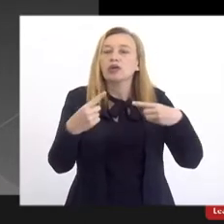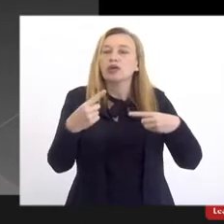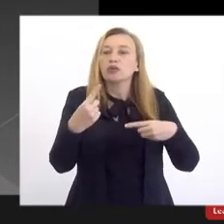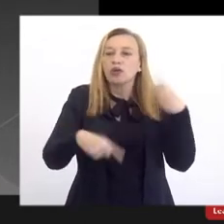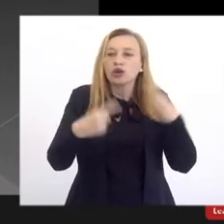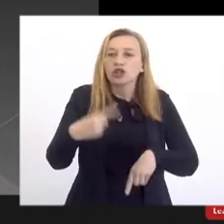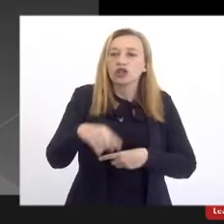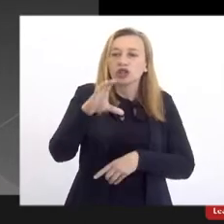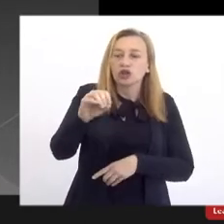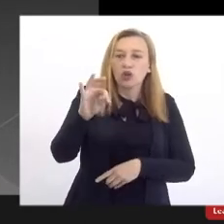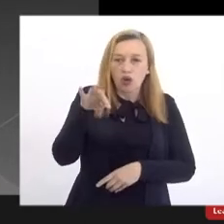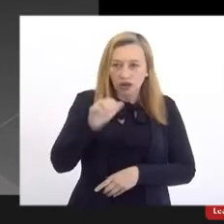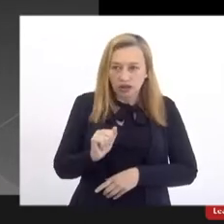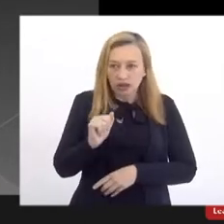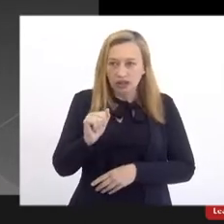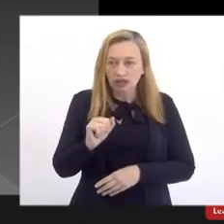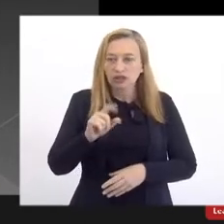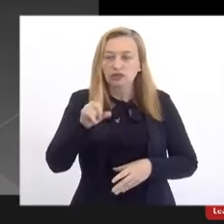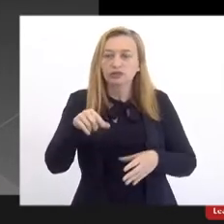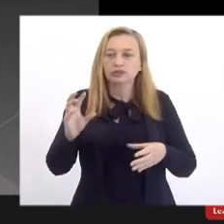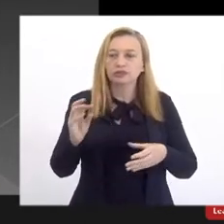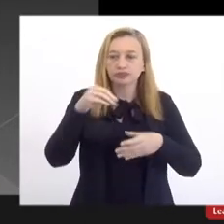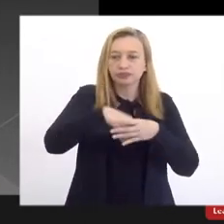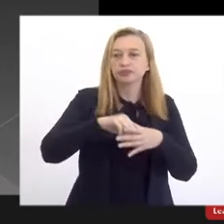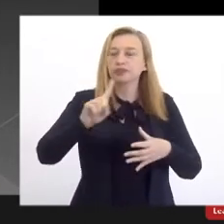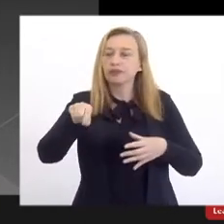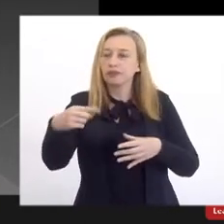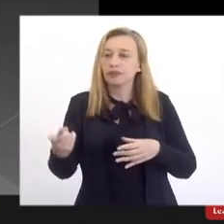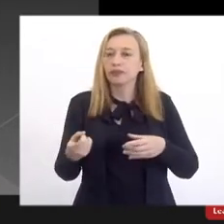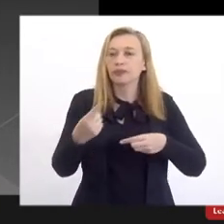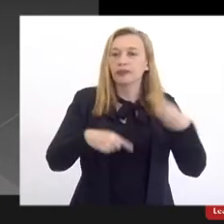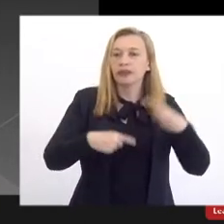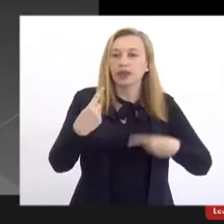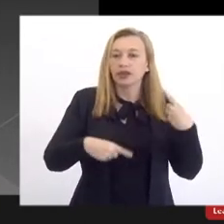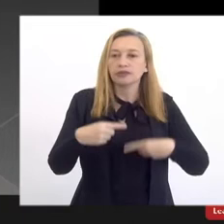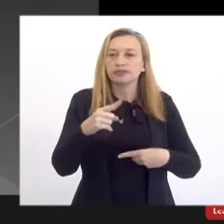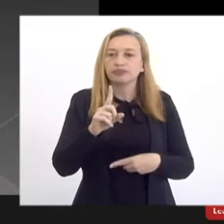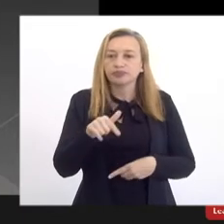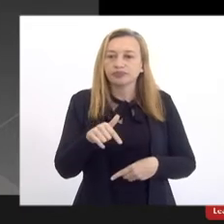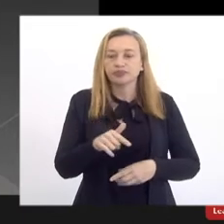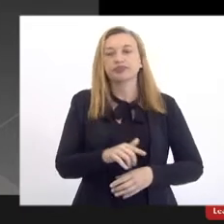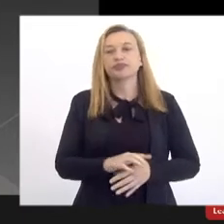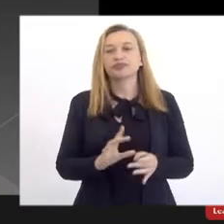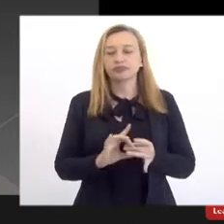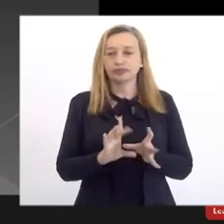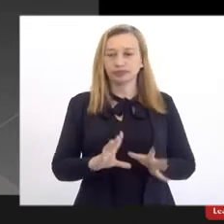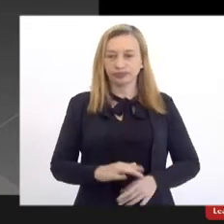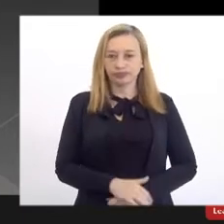Apois e ingressantes a partir dessas políticas é que são, portanto, permitidos